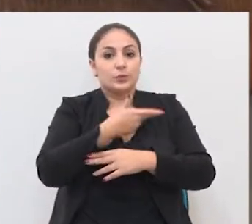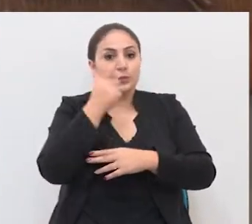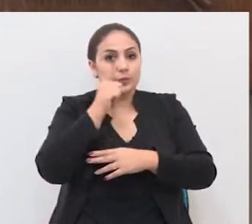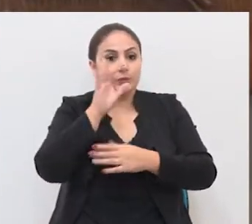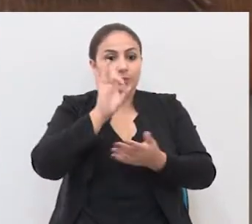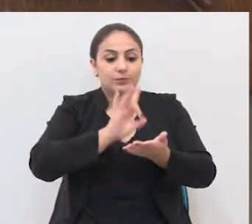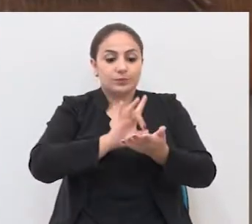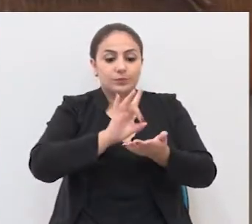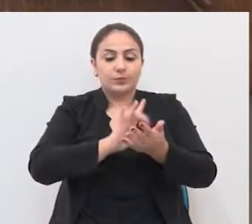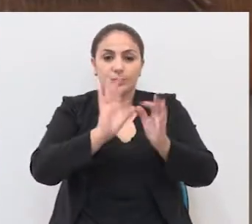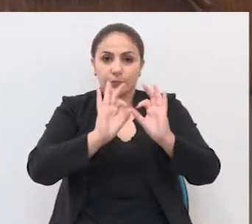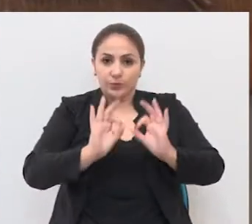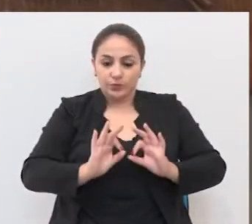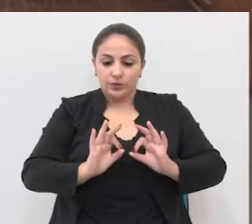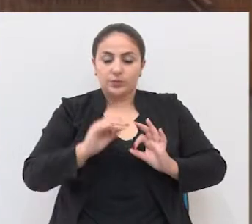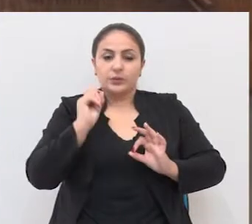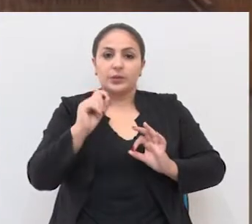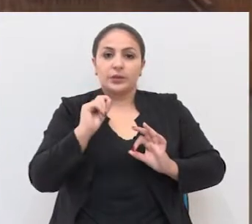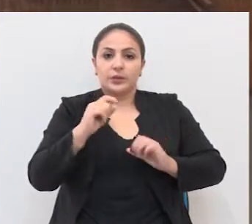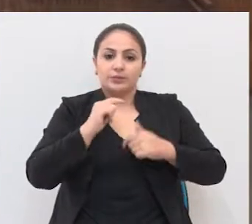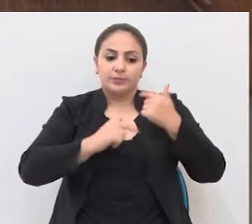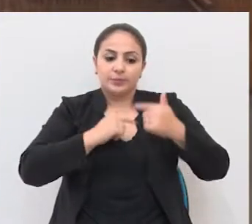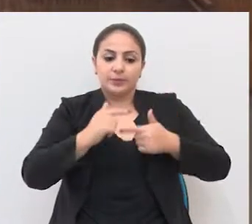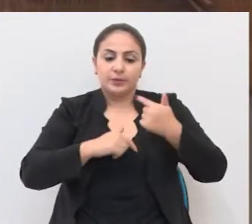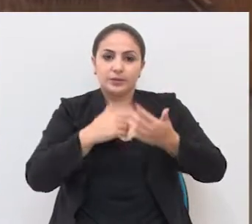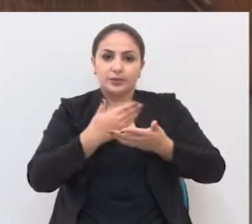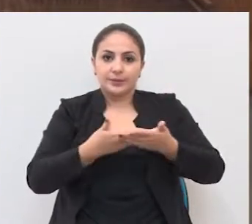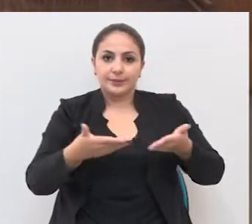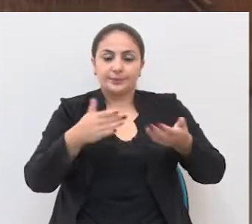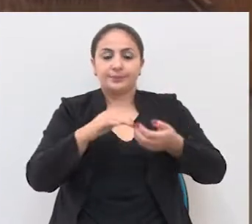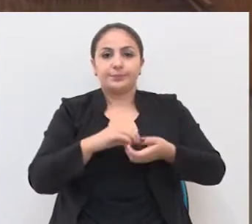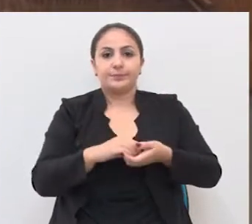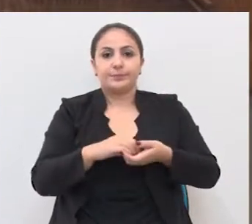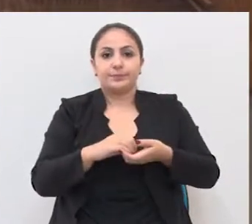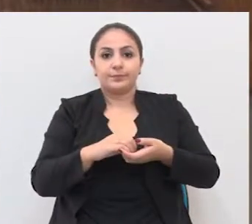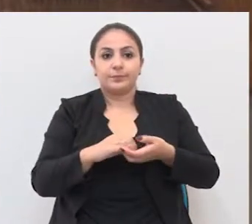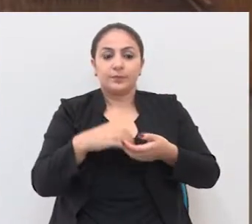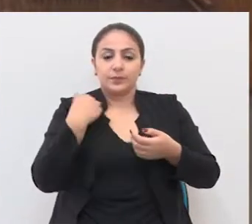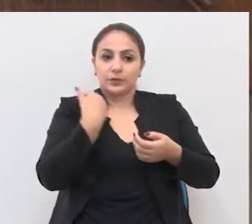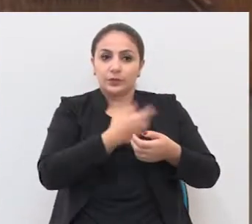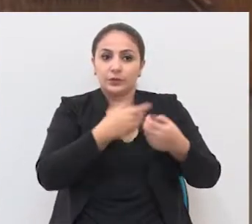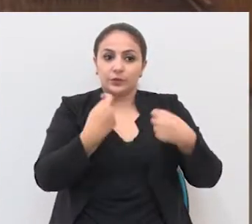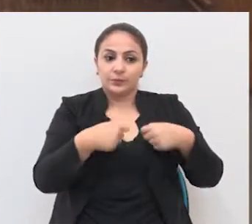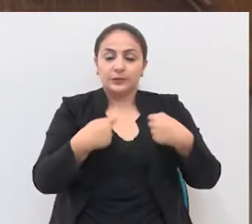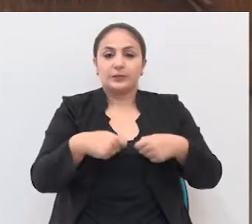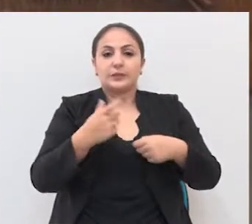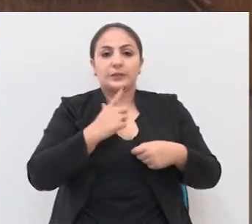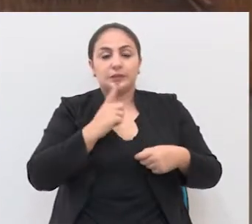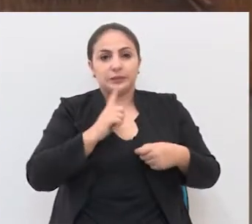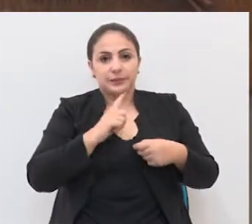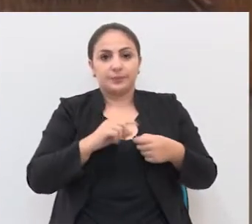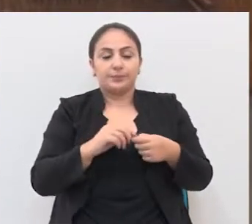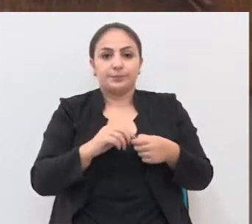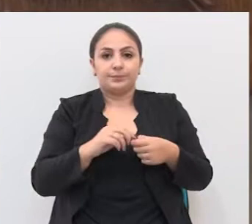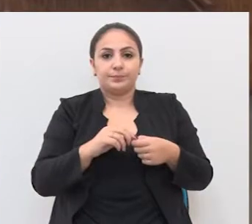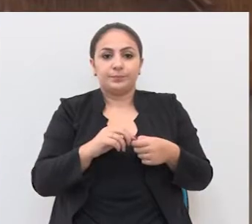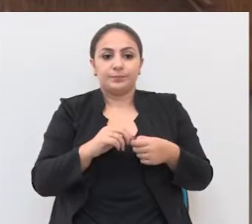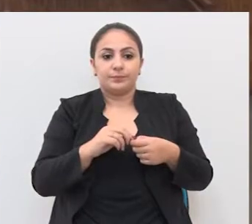para a consolidação dos projetos que foram trabalhados aqui. A gente precisa ter